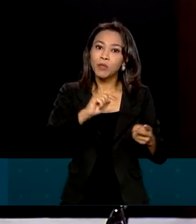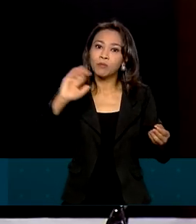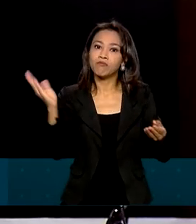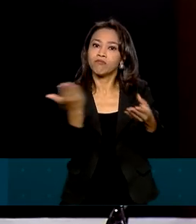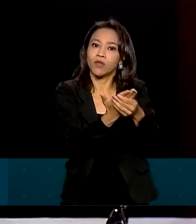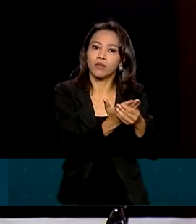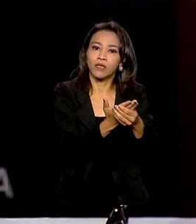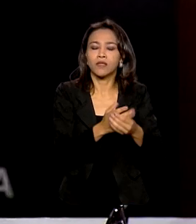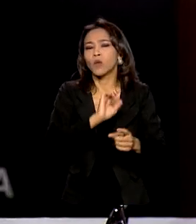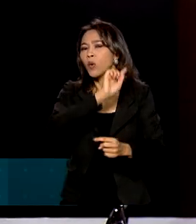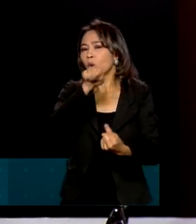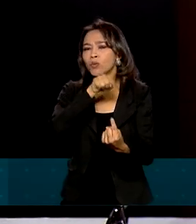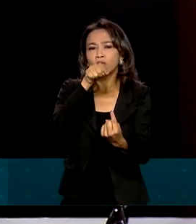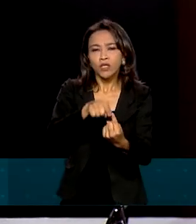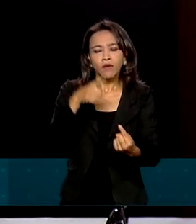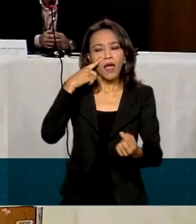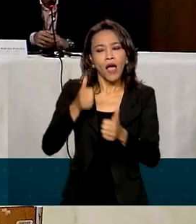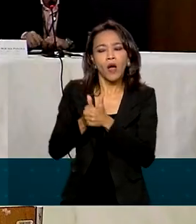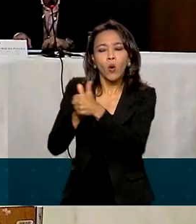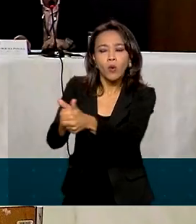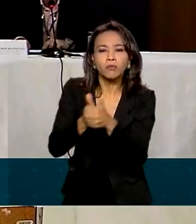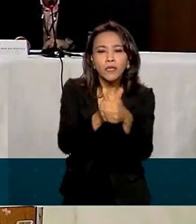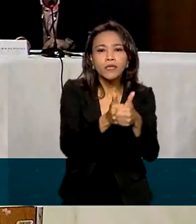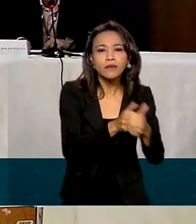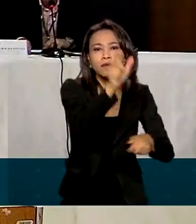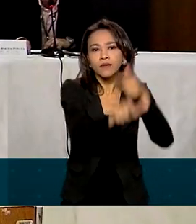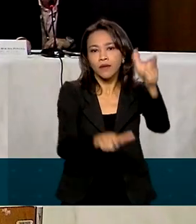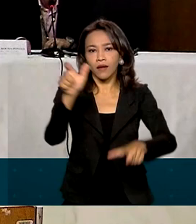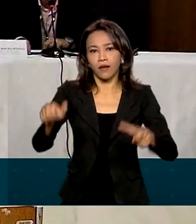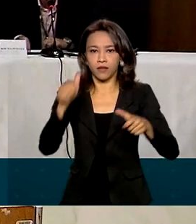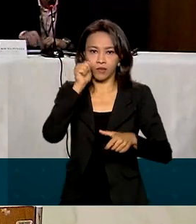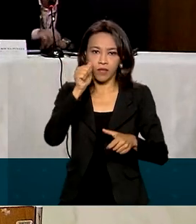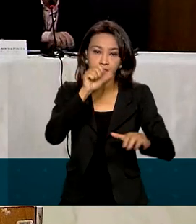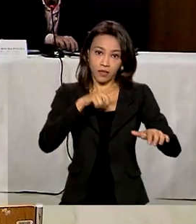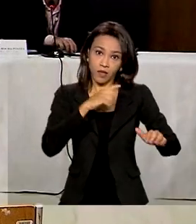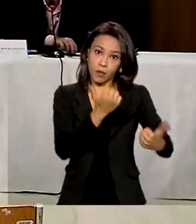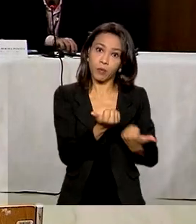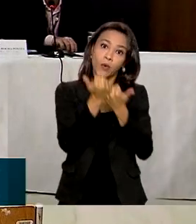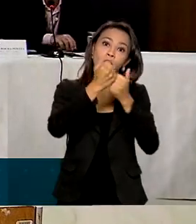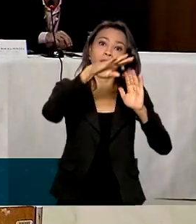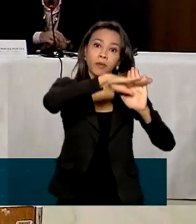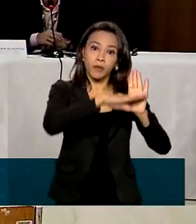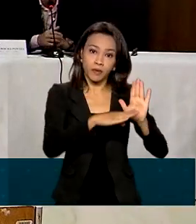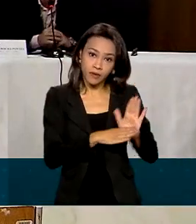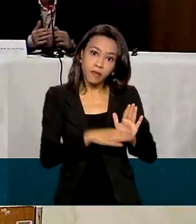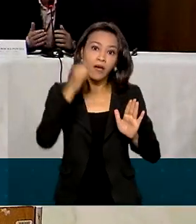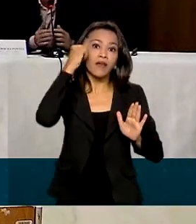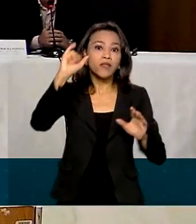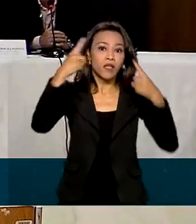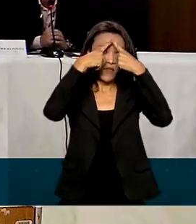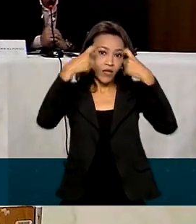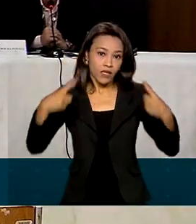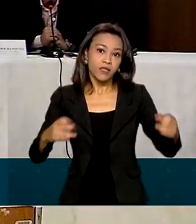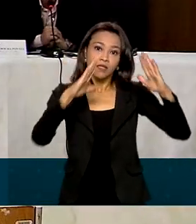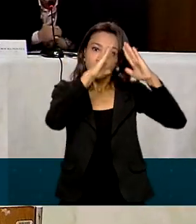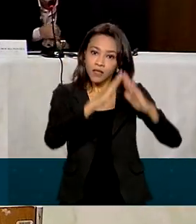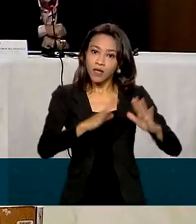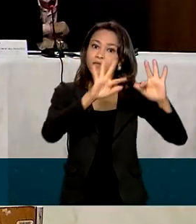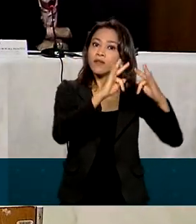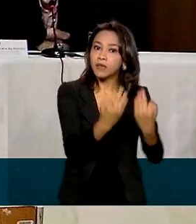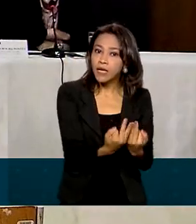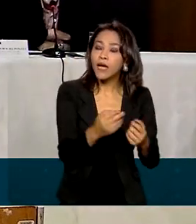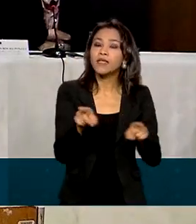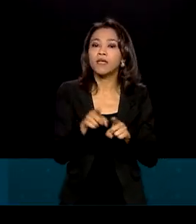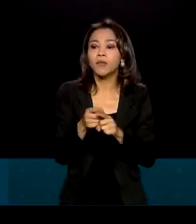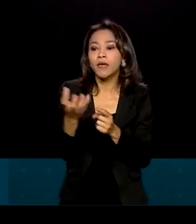objetivo é facilitar o acompanhamento de mulheres assistidas pelos programas de prevenção à violência doméstica e familiar e também